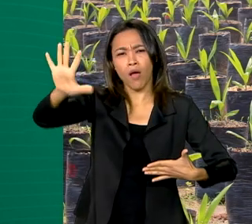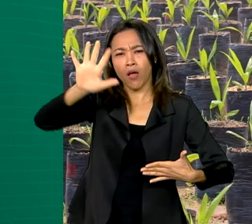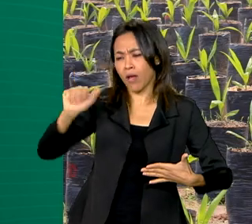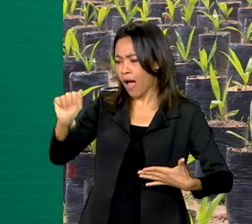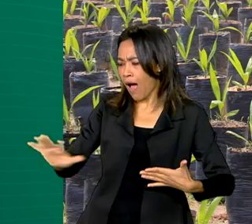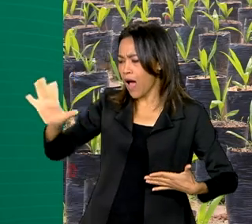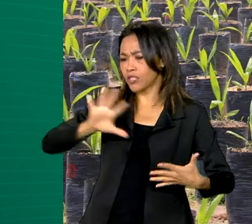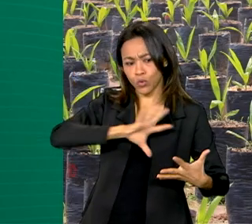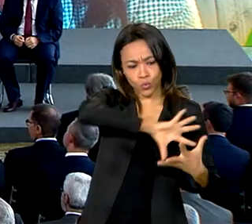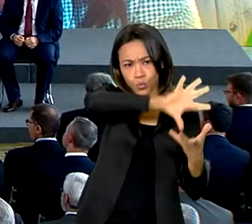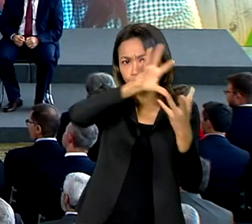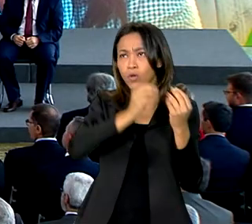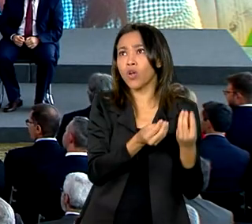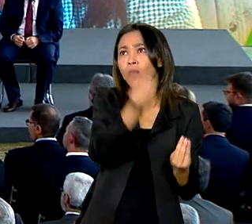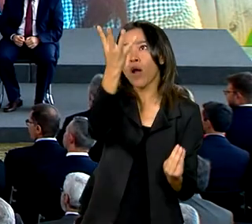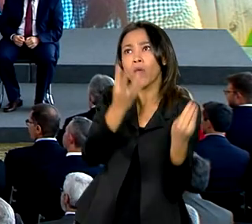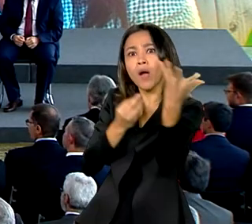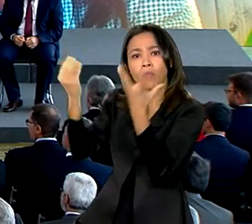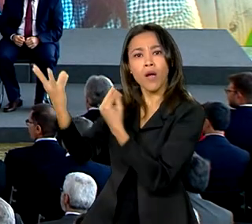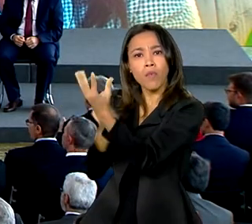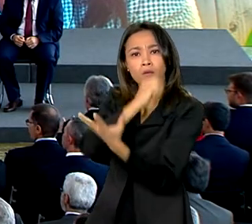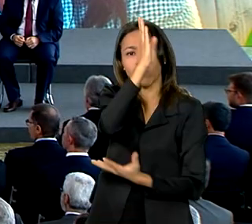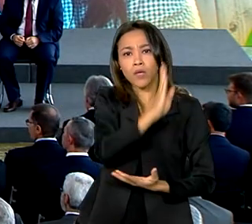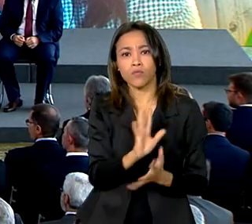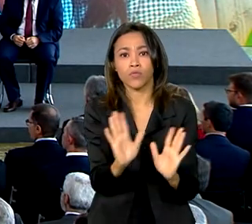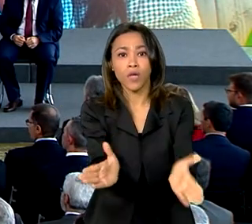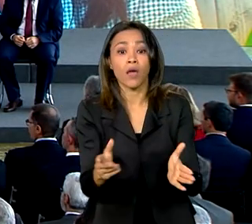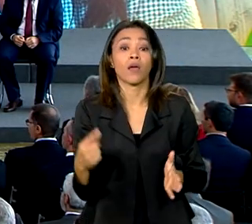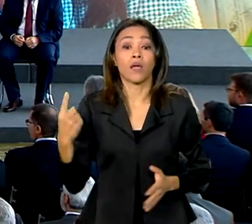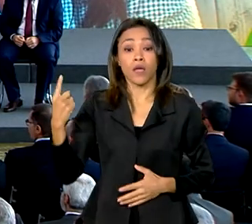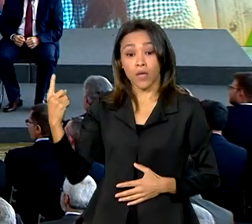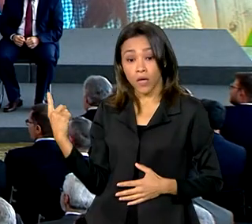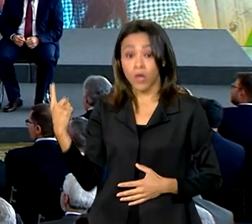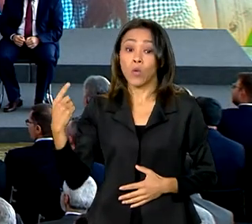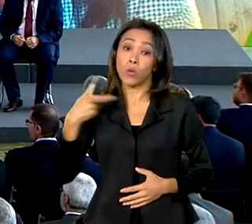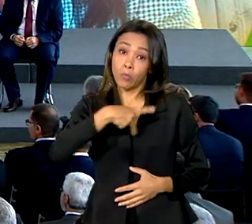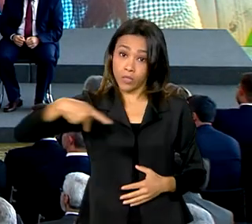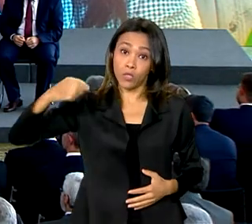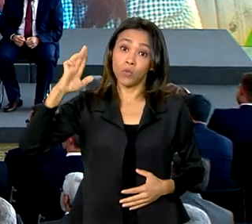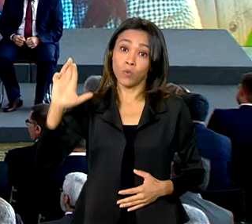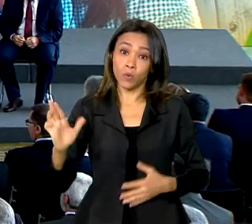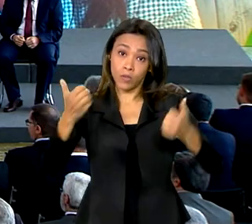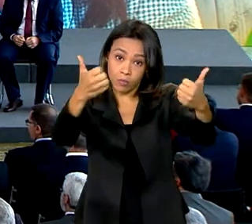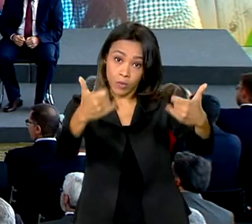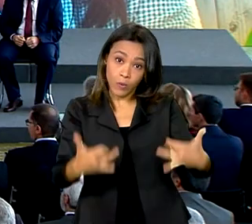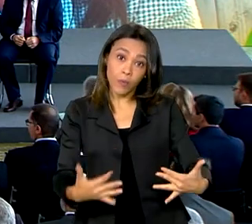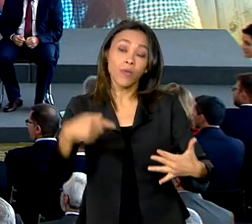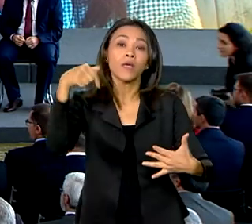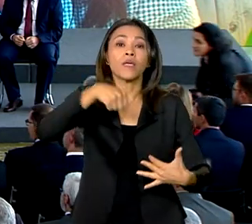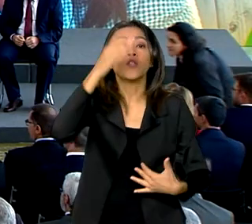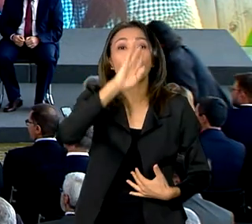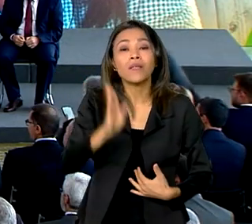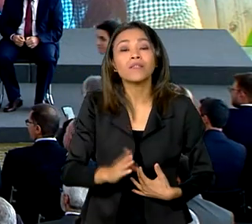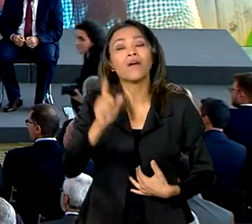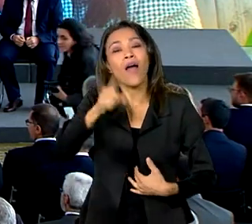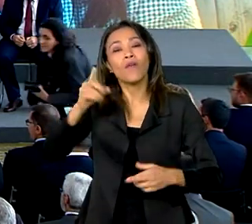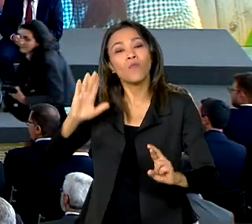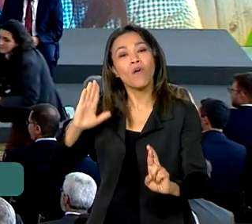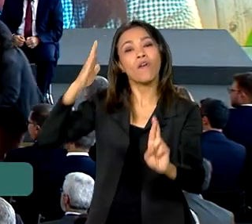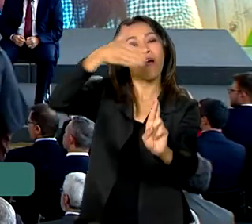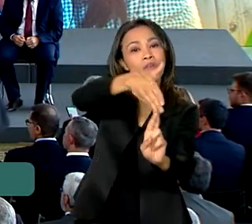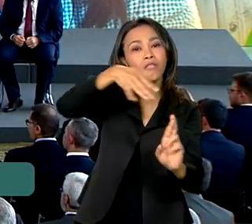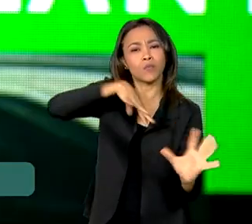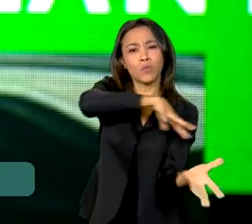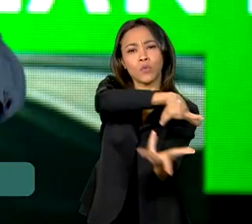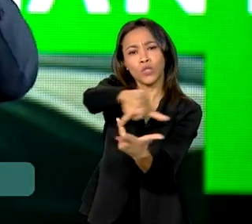produzido no campo daqui. Para o presidente Lula, o novo plano Safra ajuda o Brasil a ser um dos líderes mundiais em produção